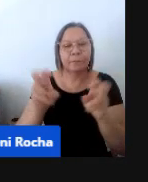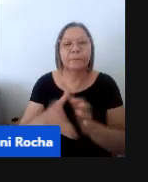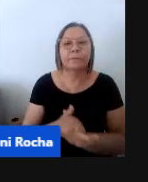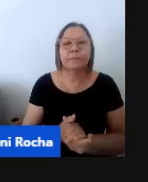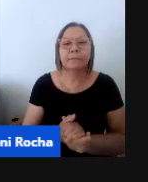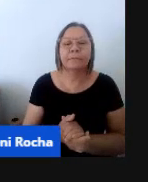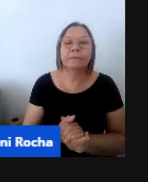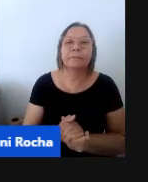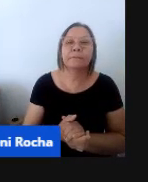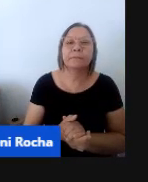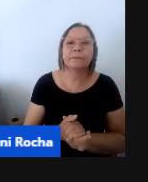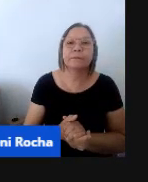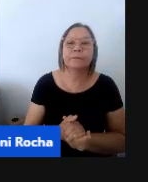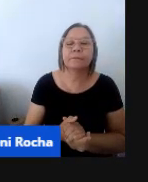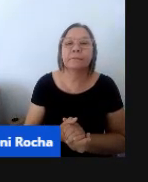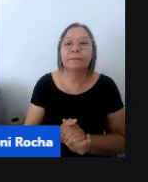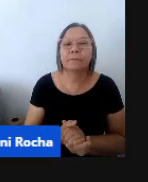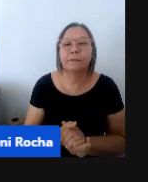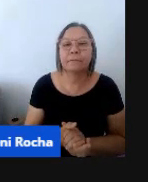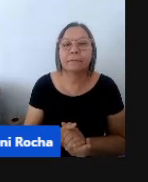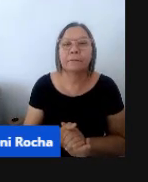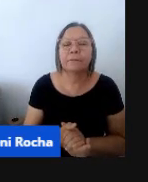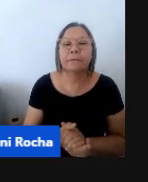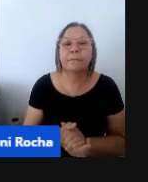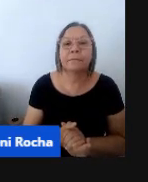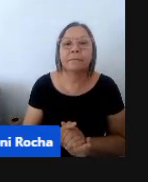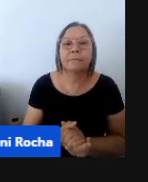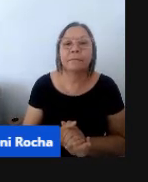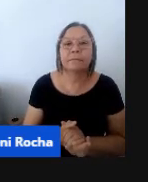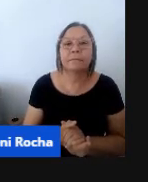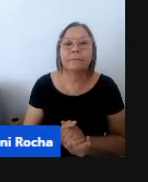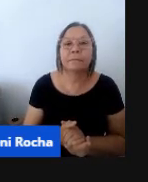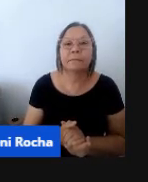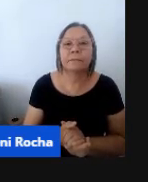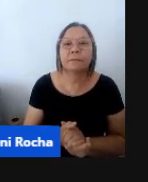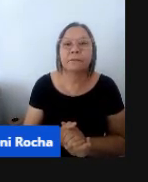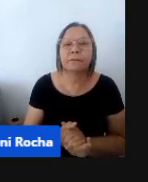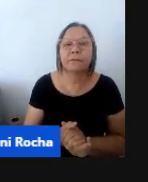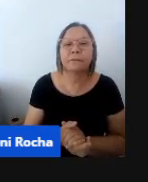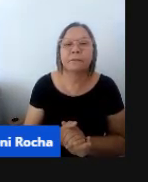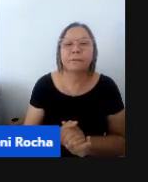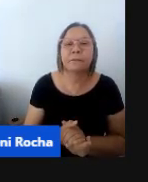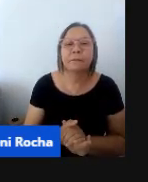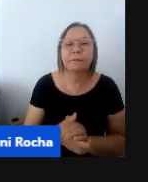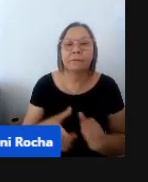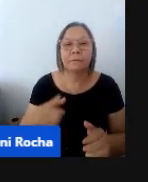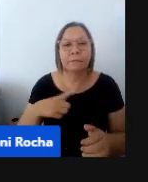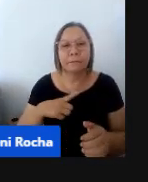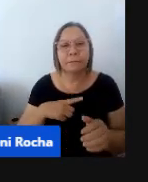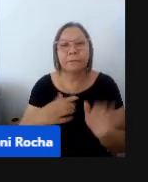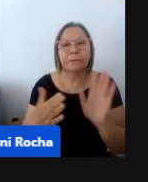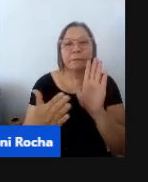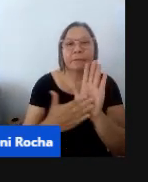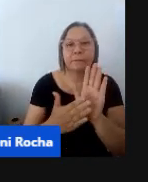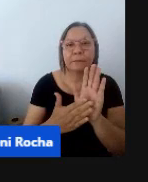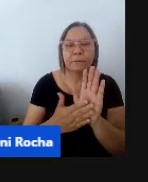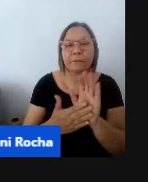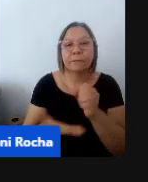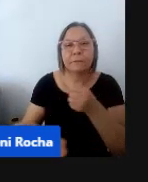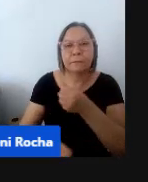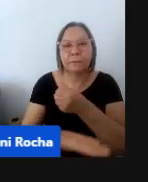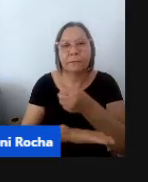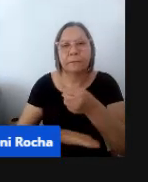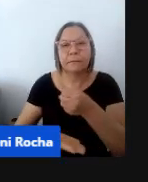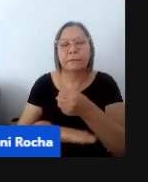Bom, então, nós temos aí como referência, né, para o nosso trabalho, atualmente a gente